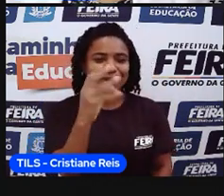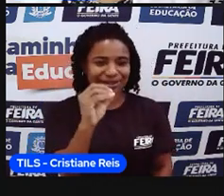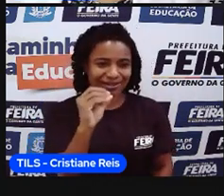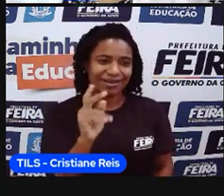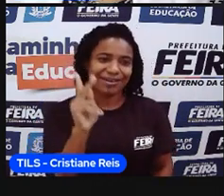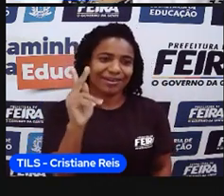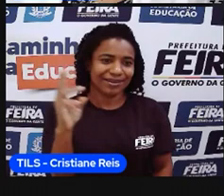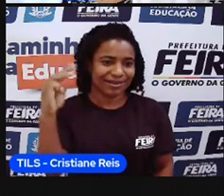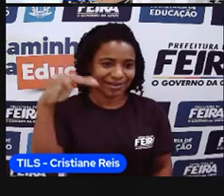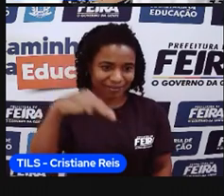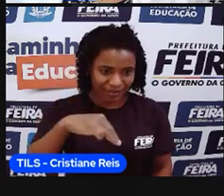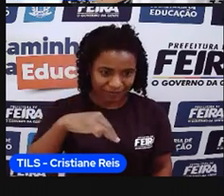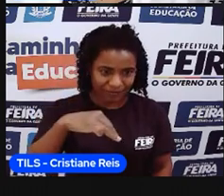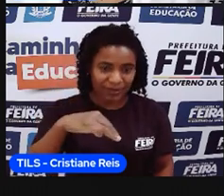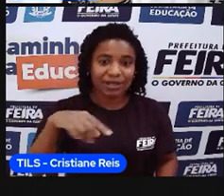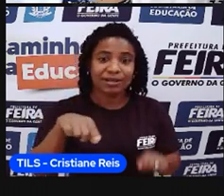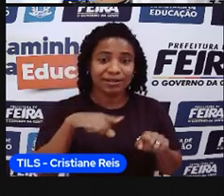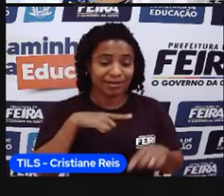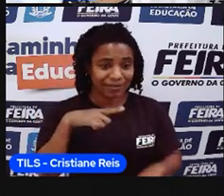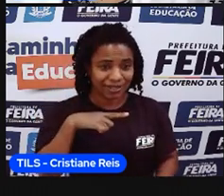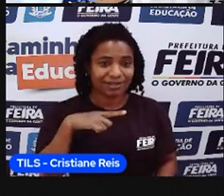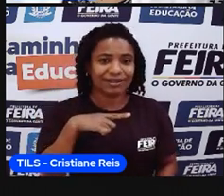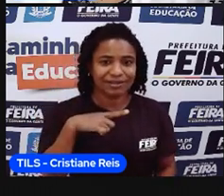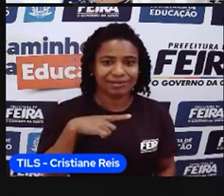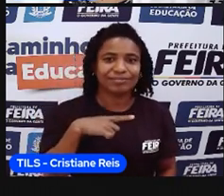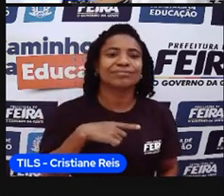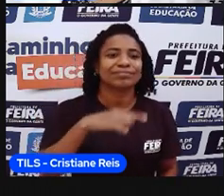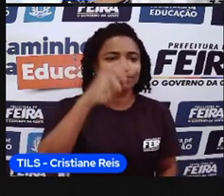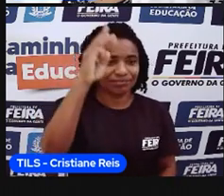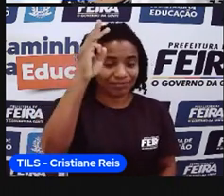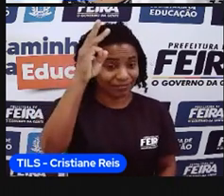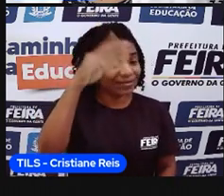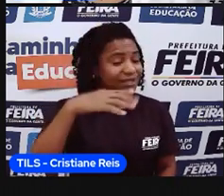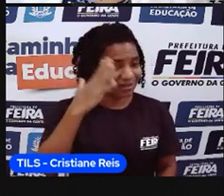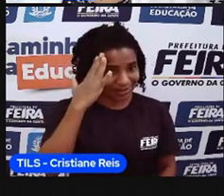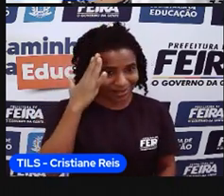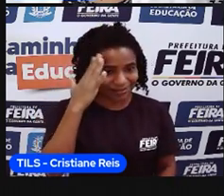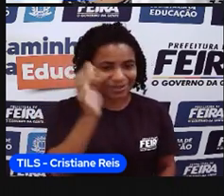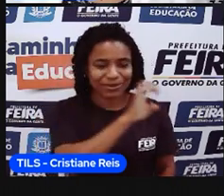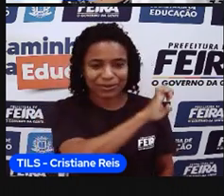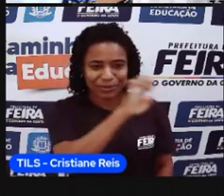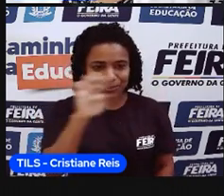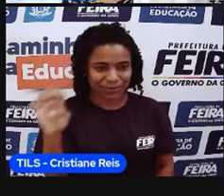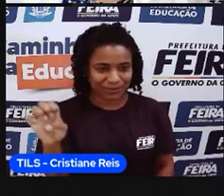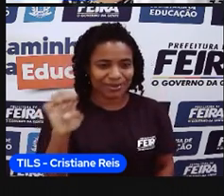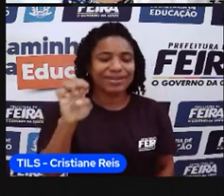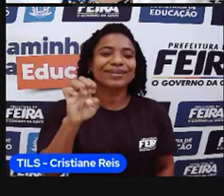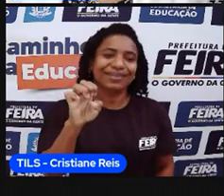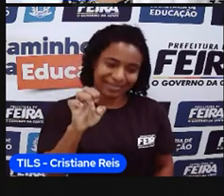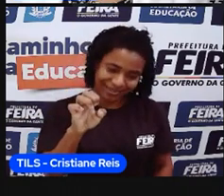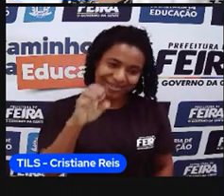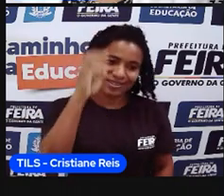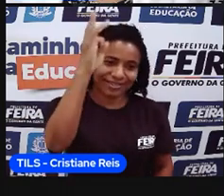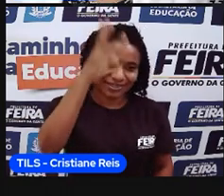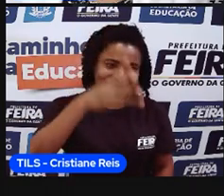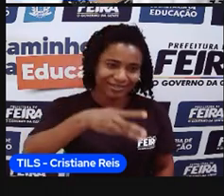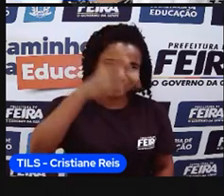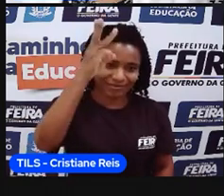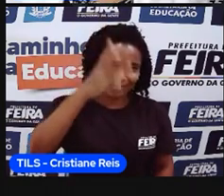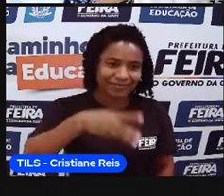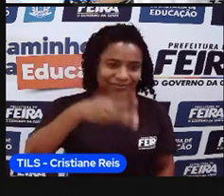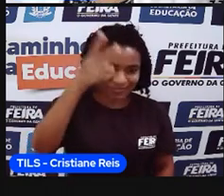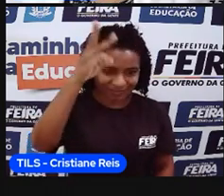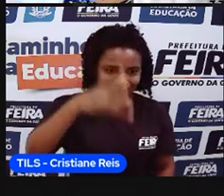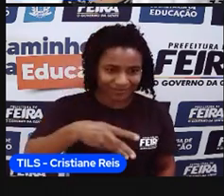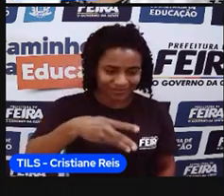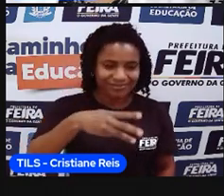por fim, a gente tem as linhas imaginárias aí, né, as horizontais, que a gente já sabe que são os paralelos, e as verticais,